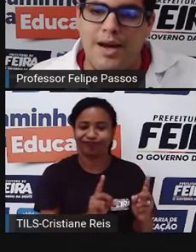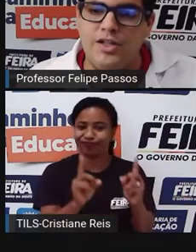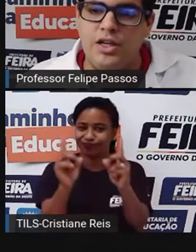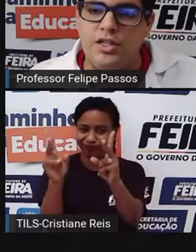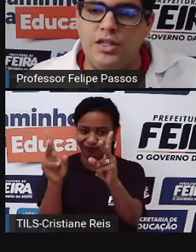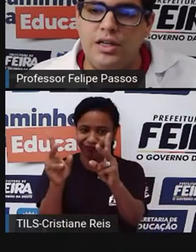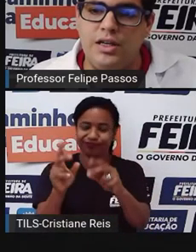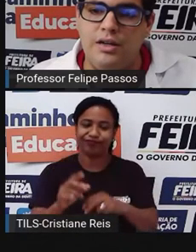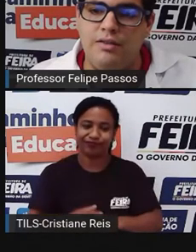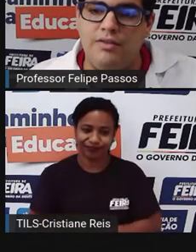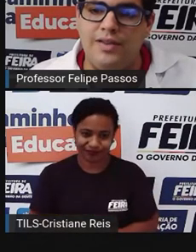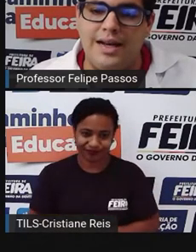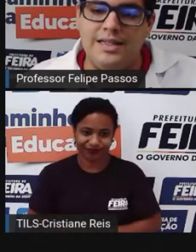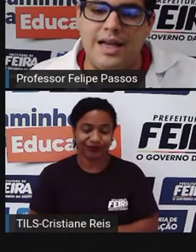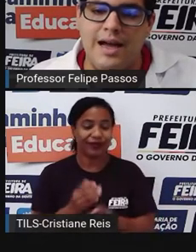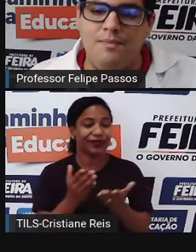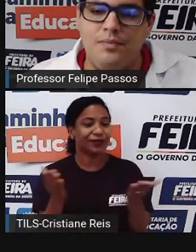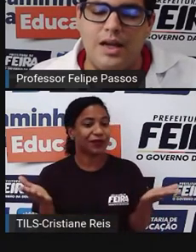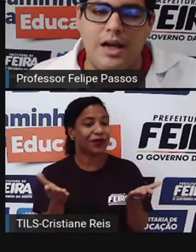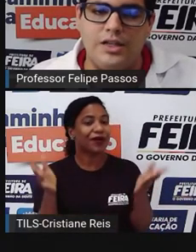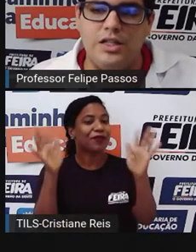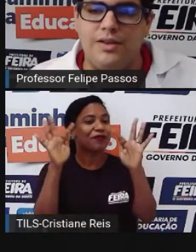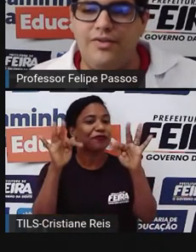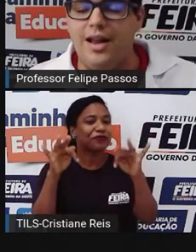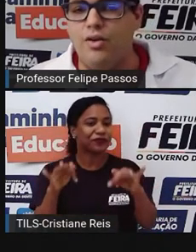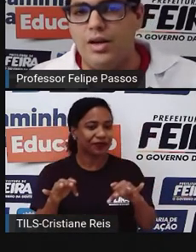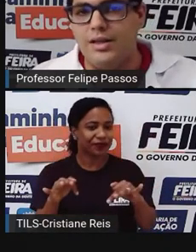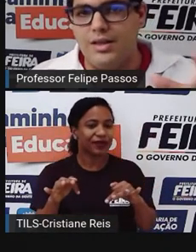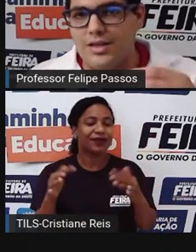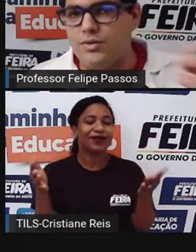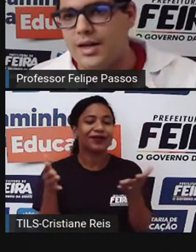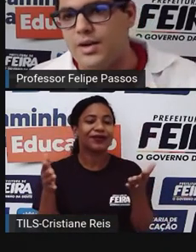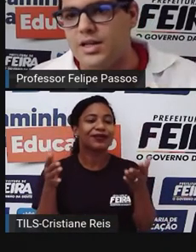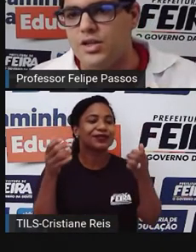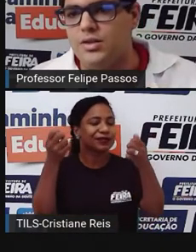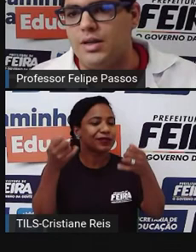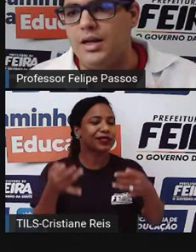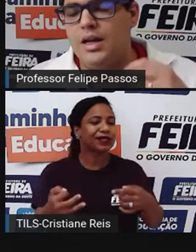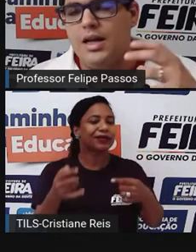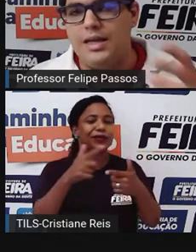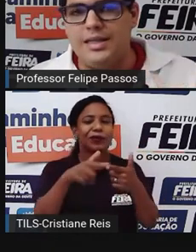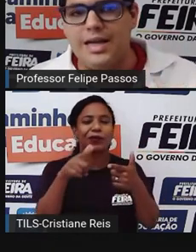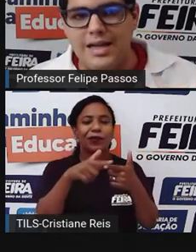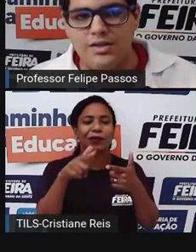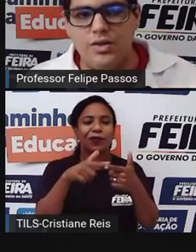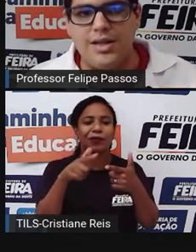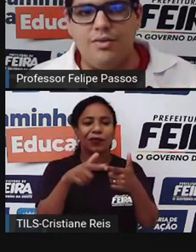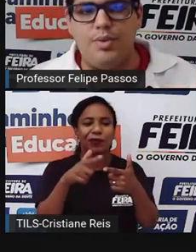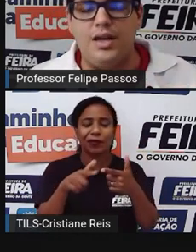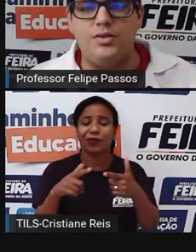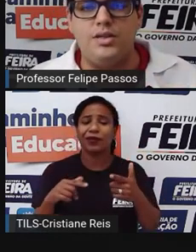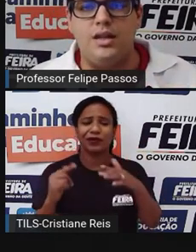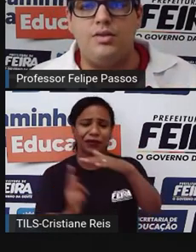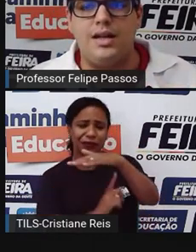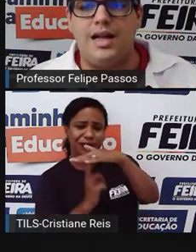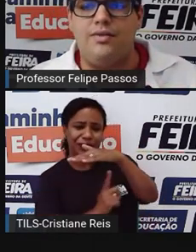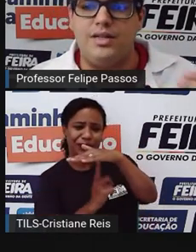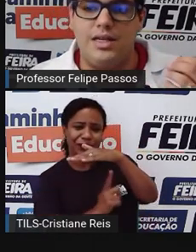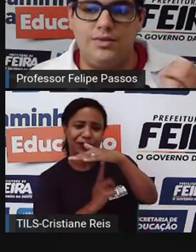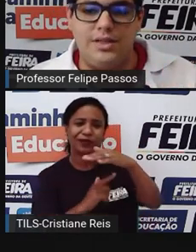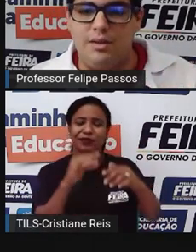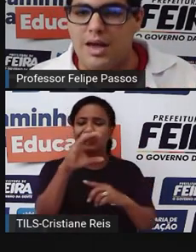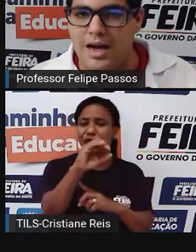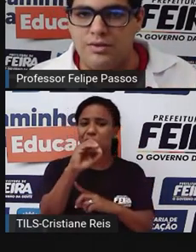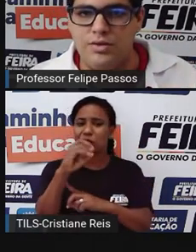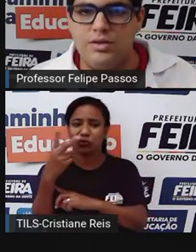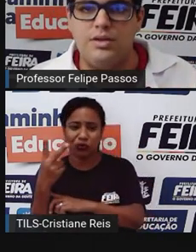Para a gente finalizar, a gente vai falar agora das consequências disso. Esses gases todos estavam presos dentro das árvores,